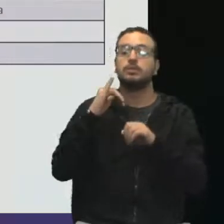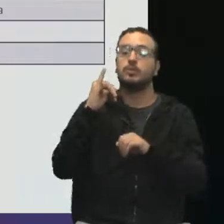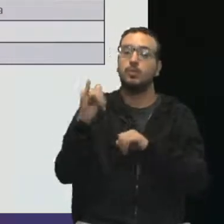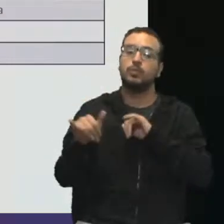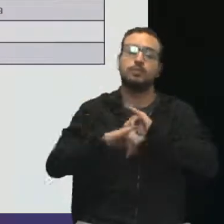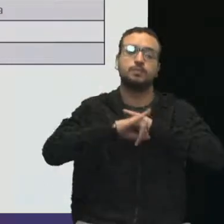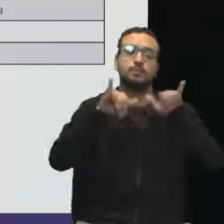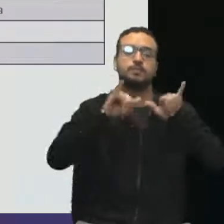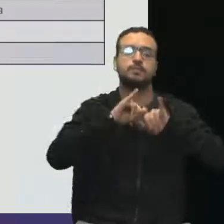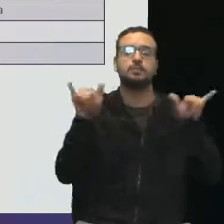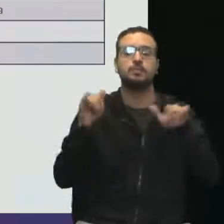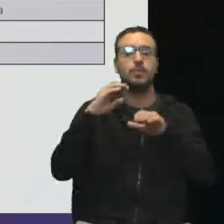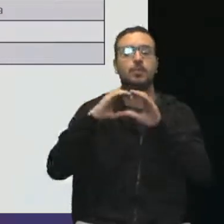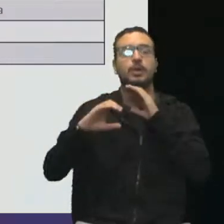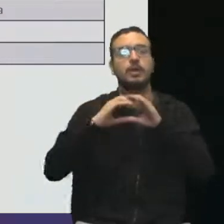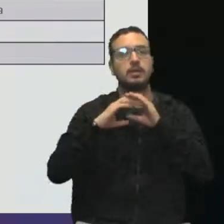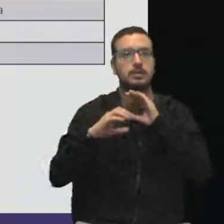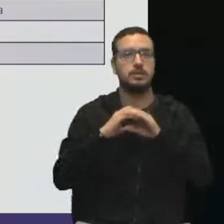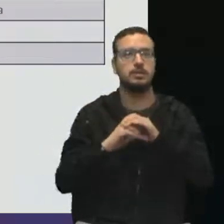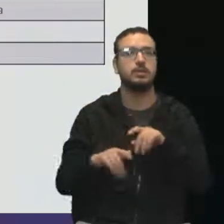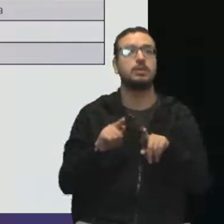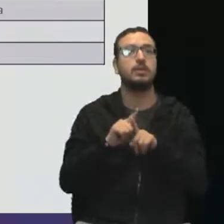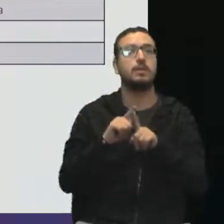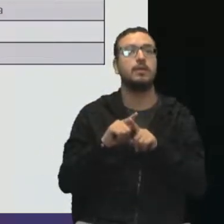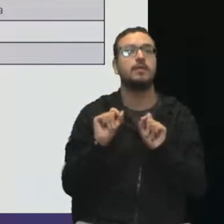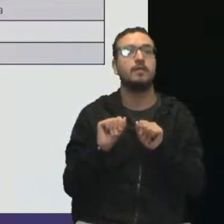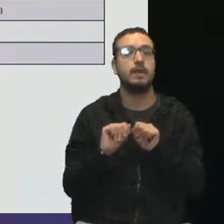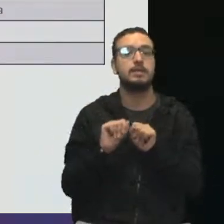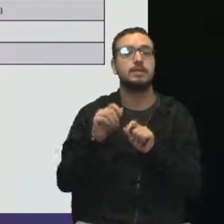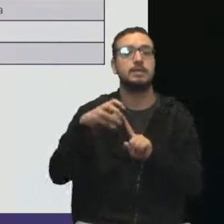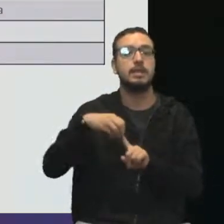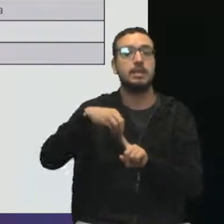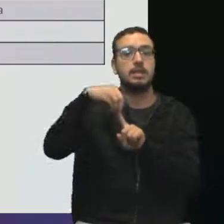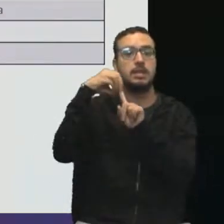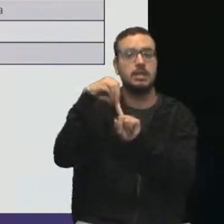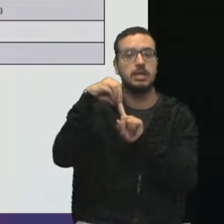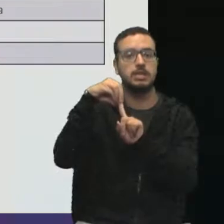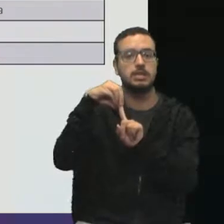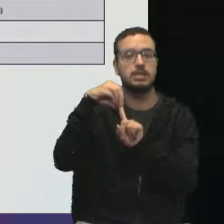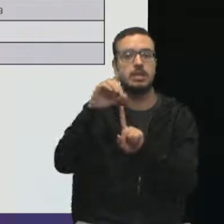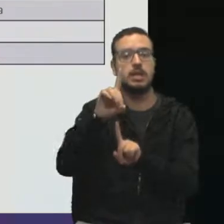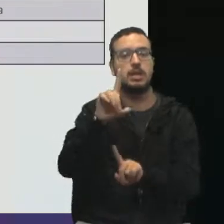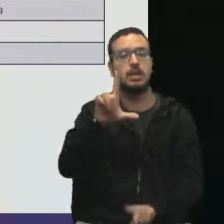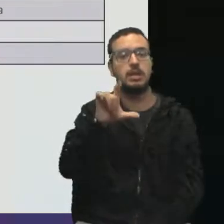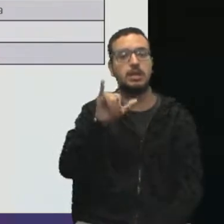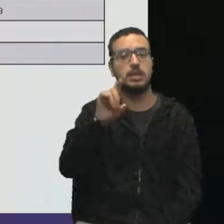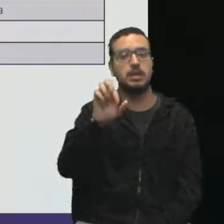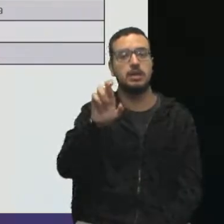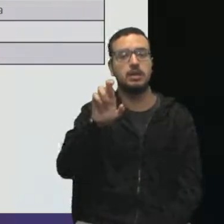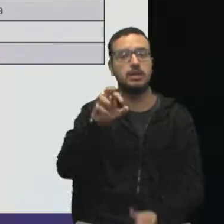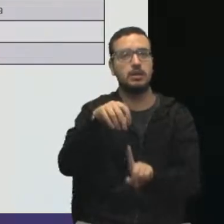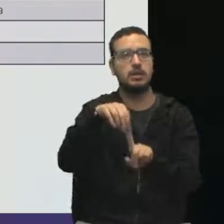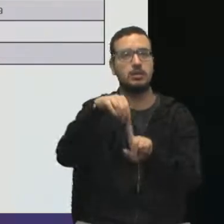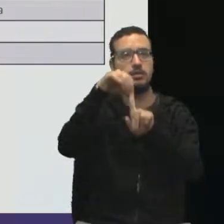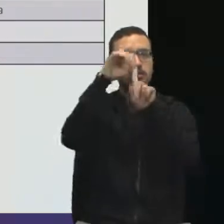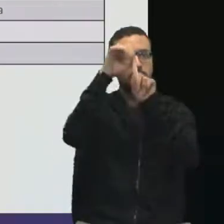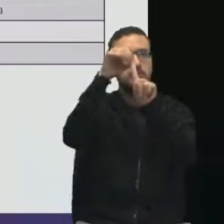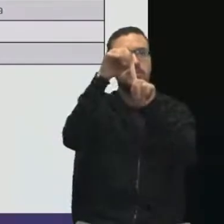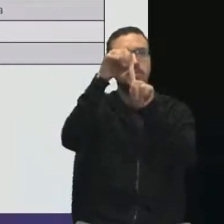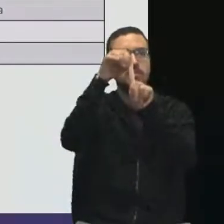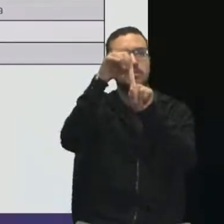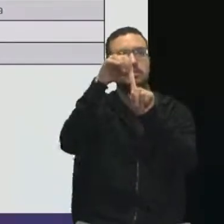planejamento e como faz e você vai atuar como líder. Como é que eu resolvo os problemas de planejamento?